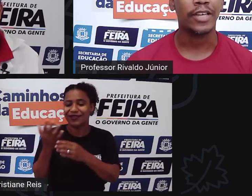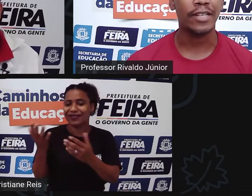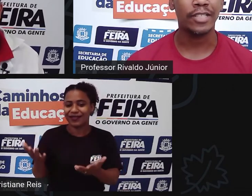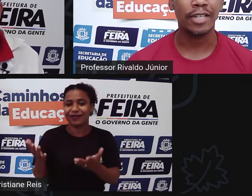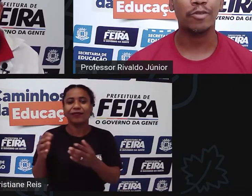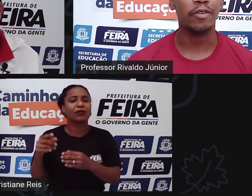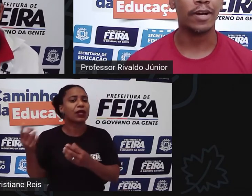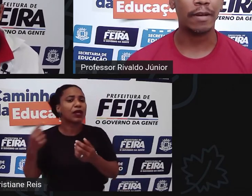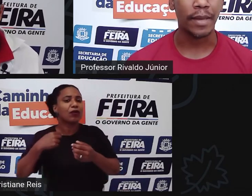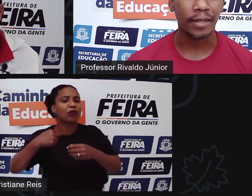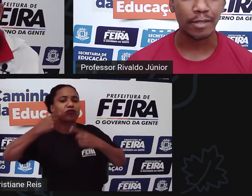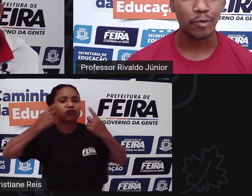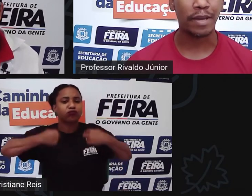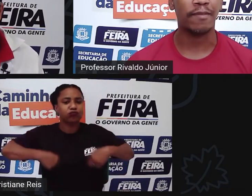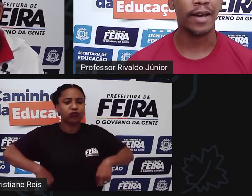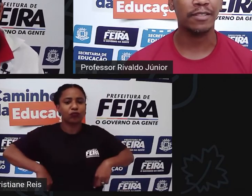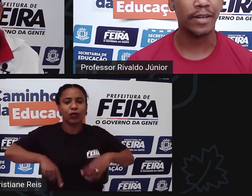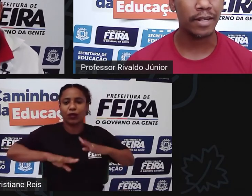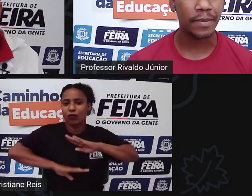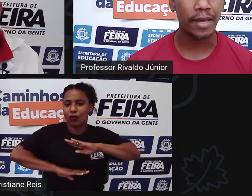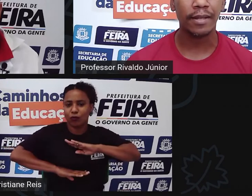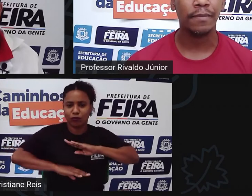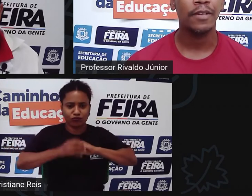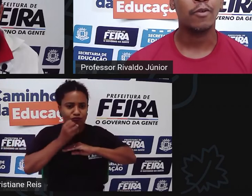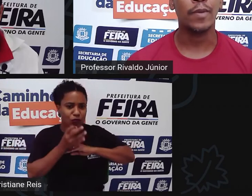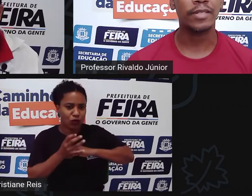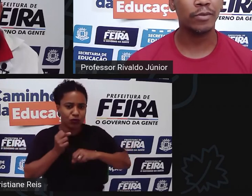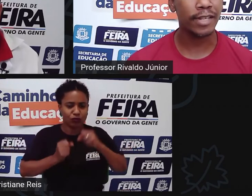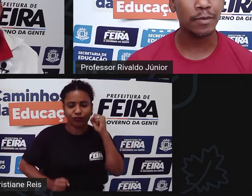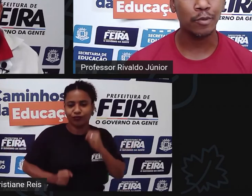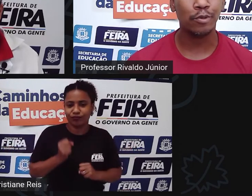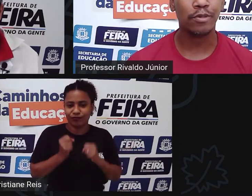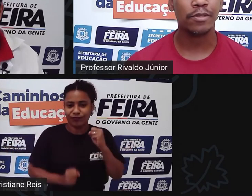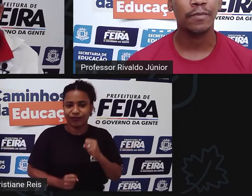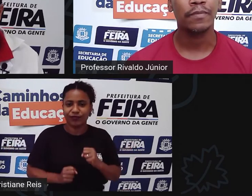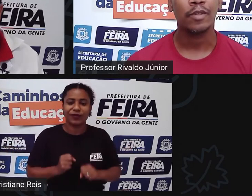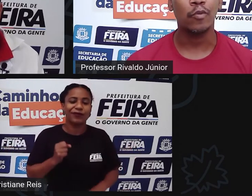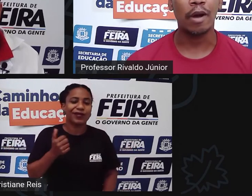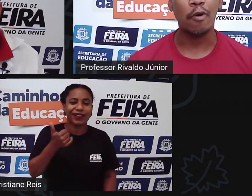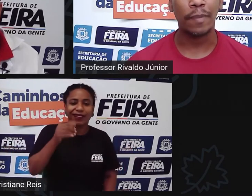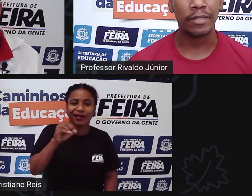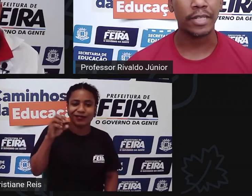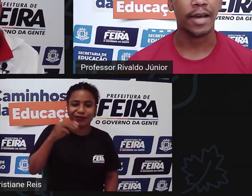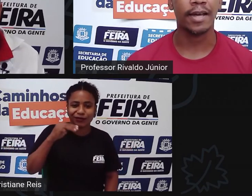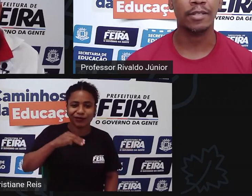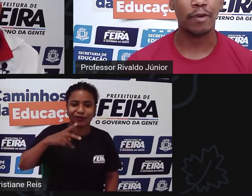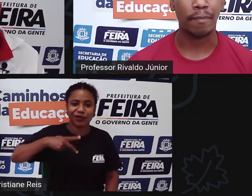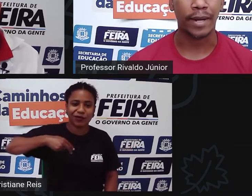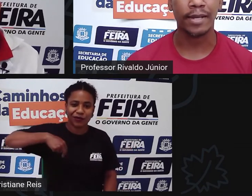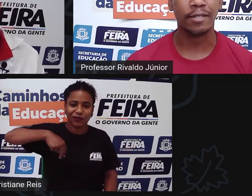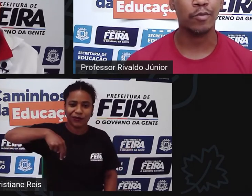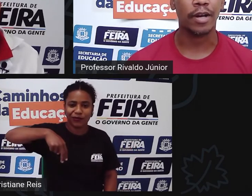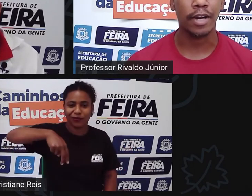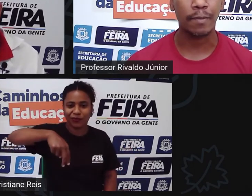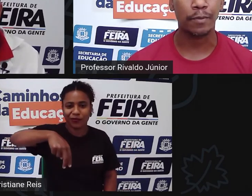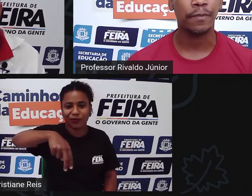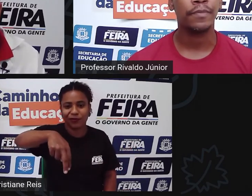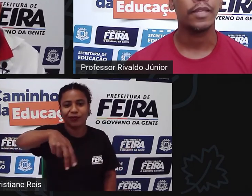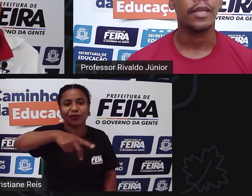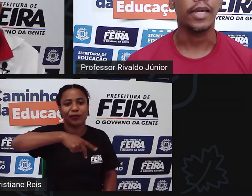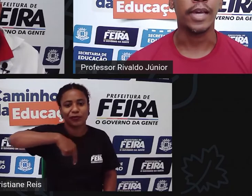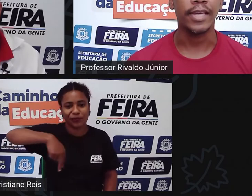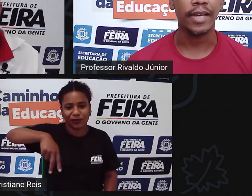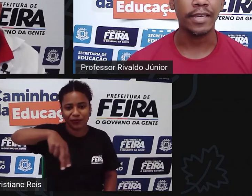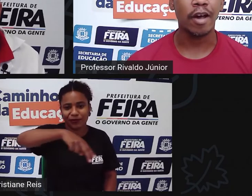já adianto que uma caminhada é super válida vai caminhar começa com 10 minutos numa rua perto de casa numa praça num campo